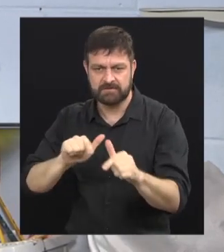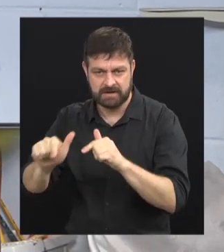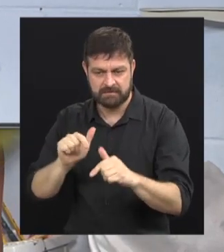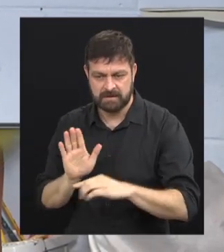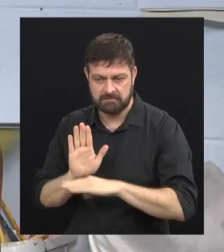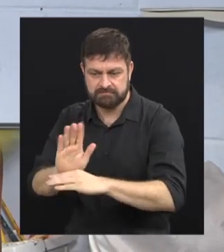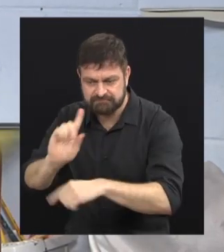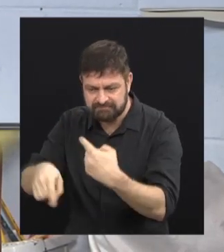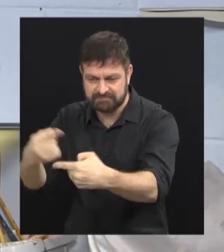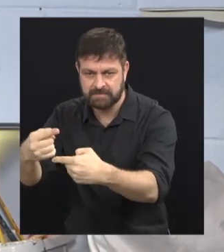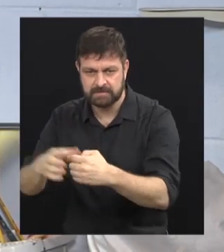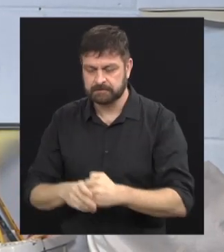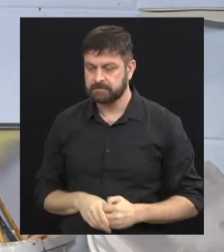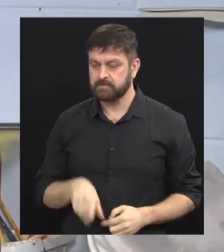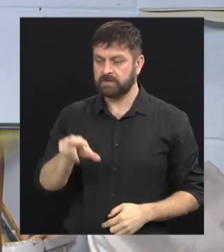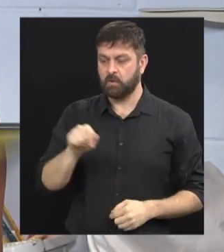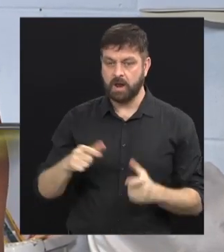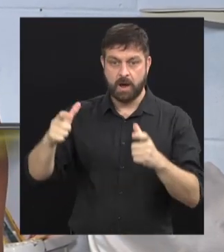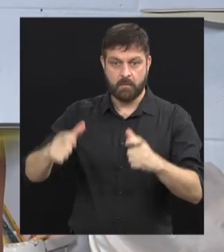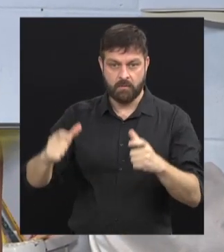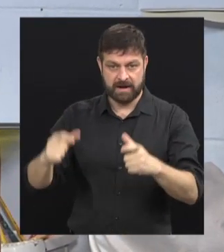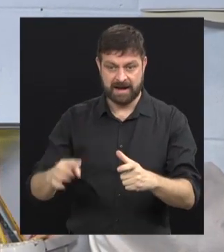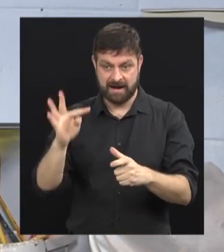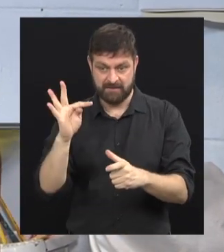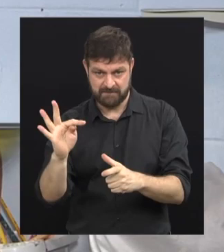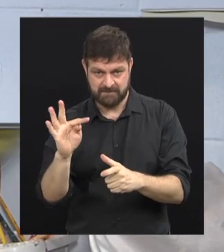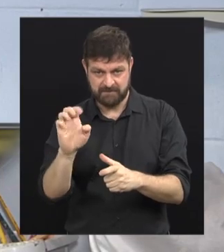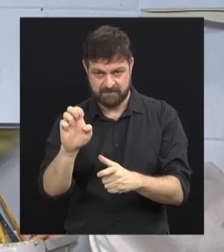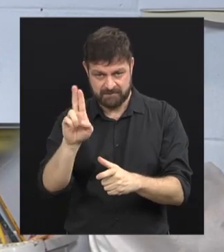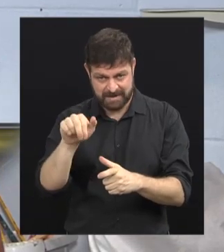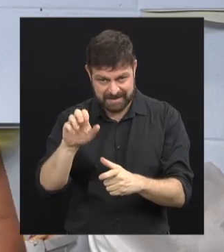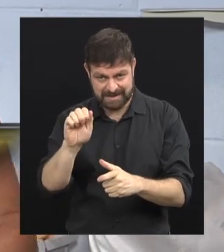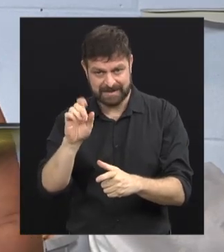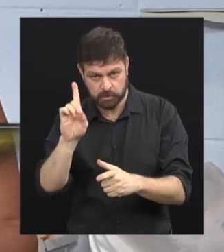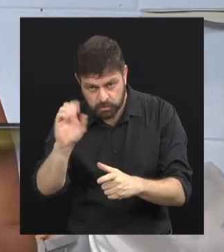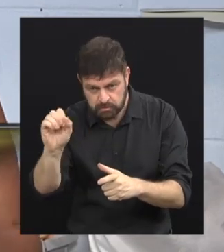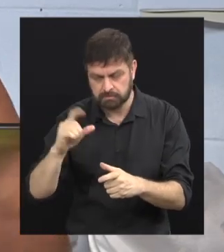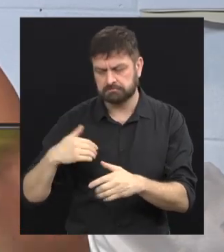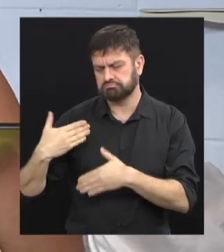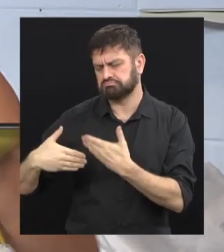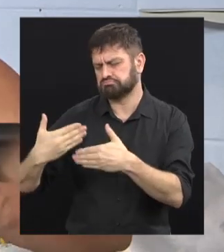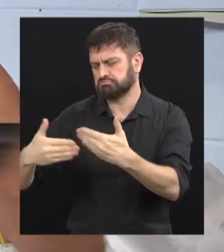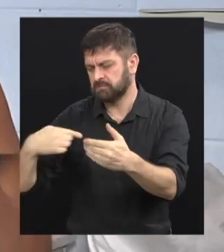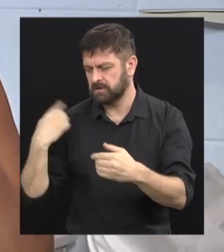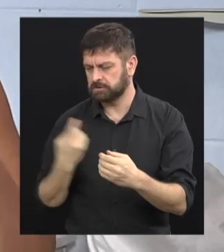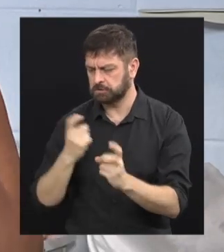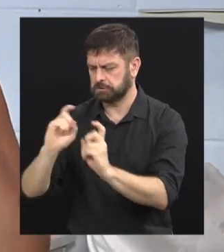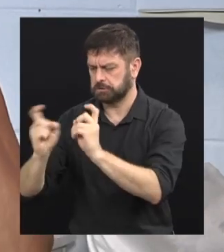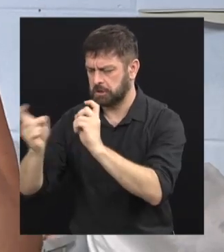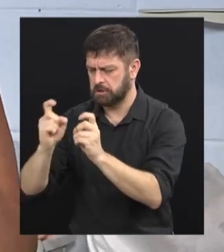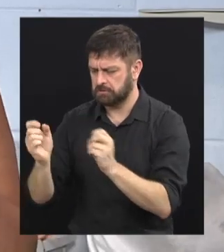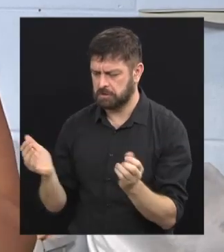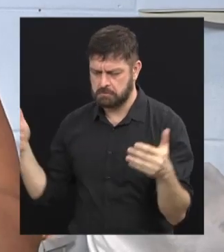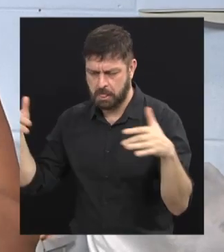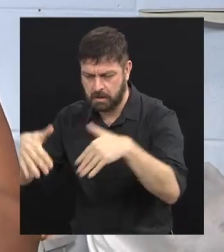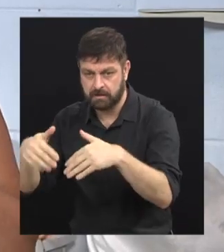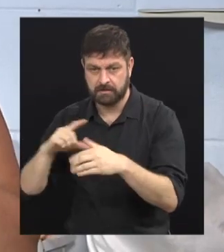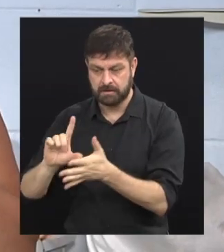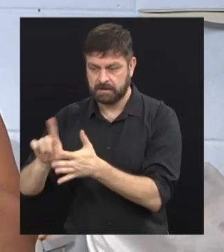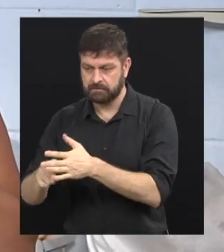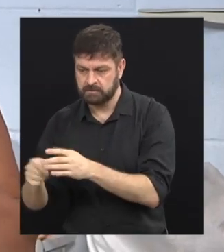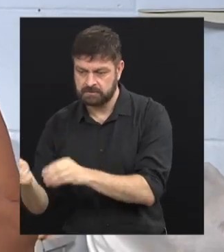trabalho de cidadania. E escolhemos lá o bairro São Fernando. E durante algum tempo a gente se reuniu e depois conseguimos